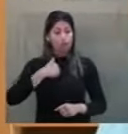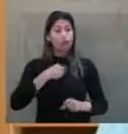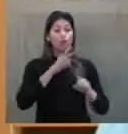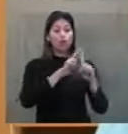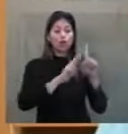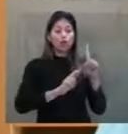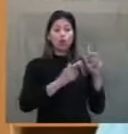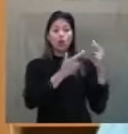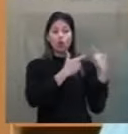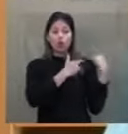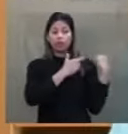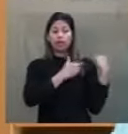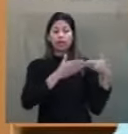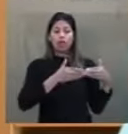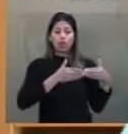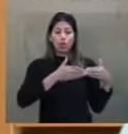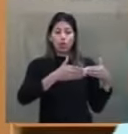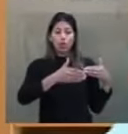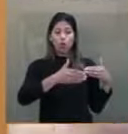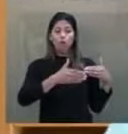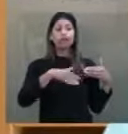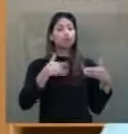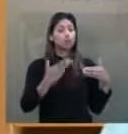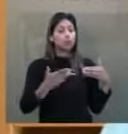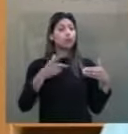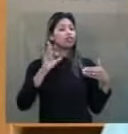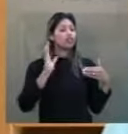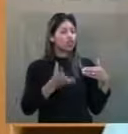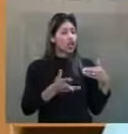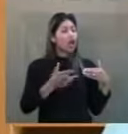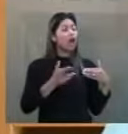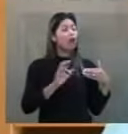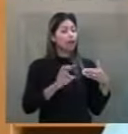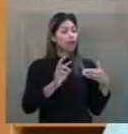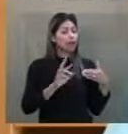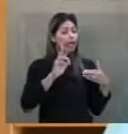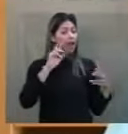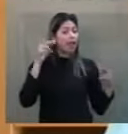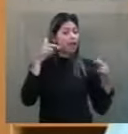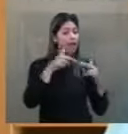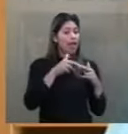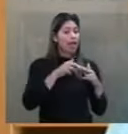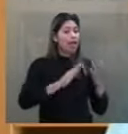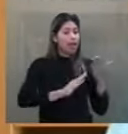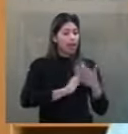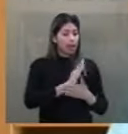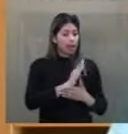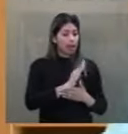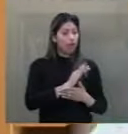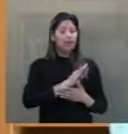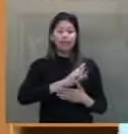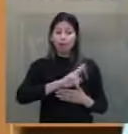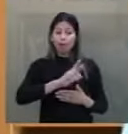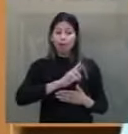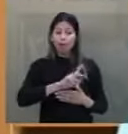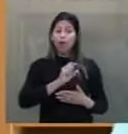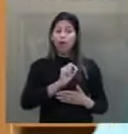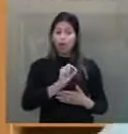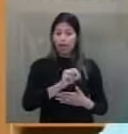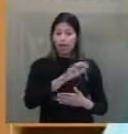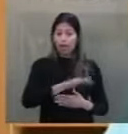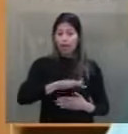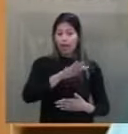vício de iniciativa. A intenção é regulamentar, mas não querer que matérias conexas